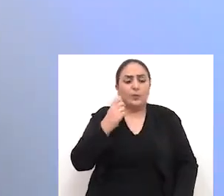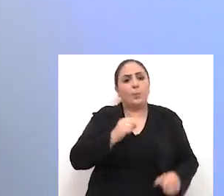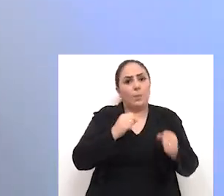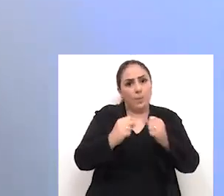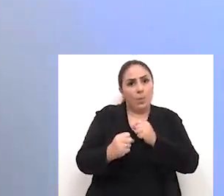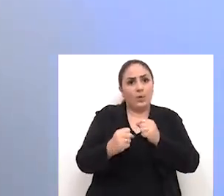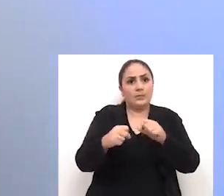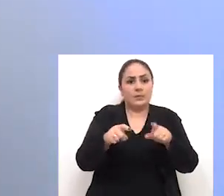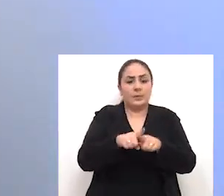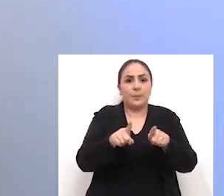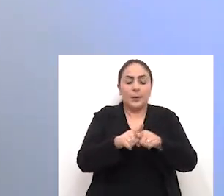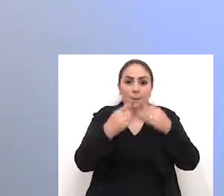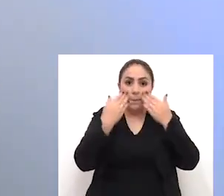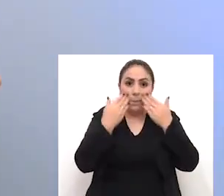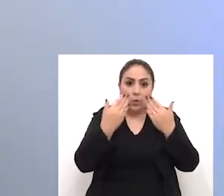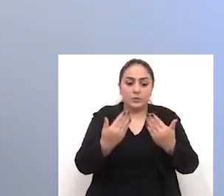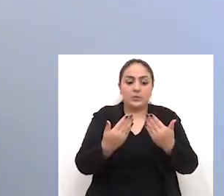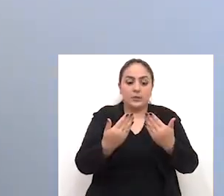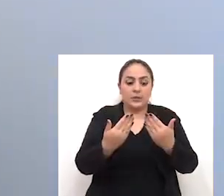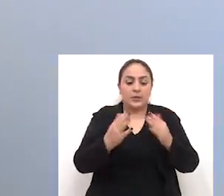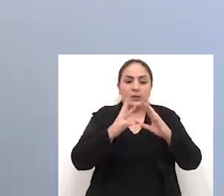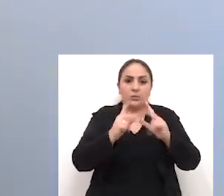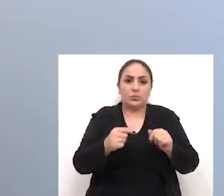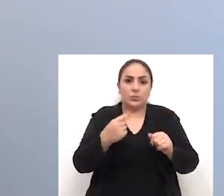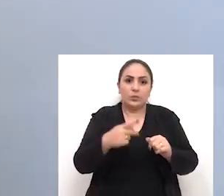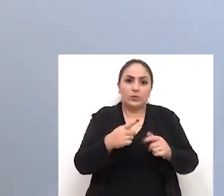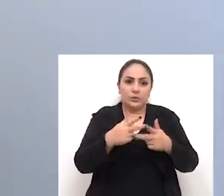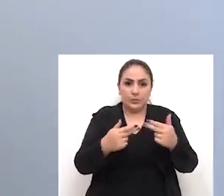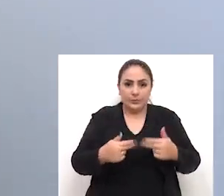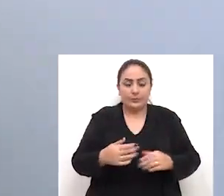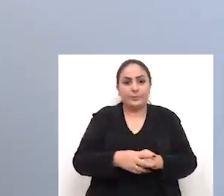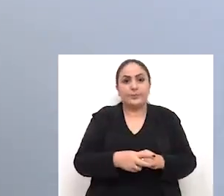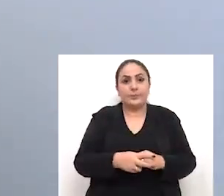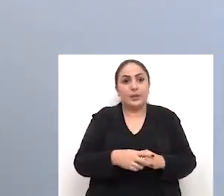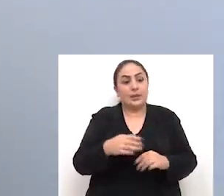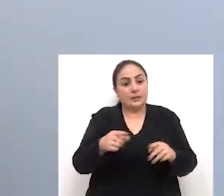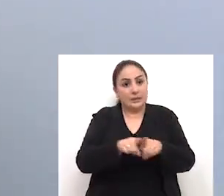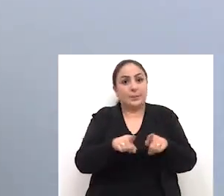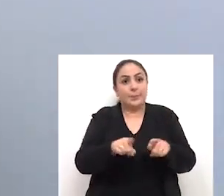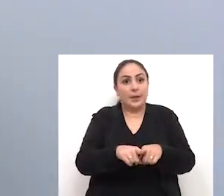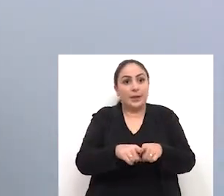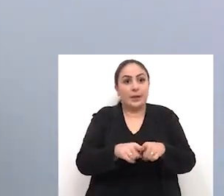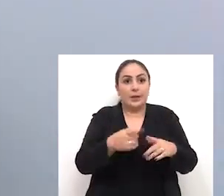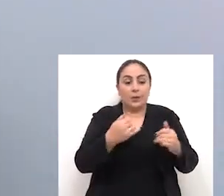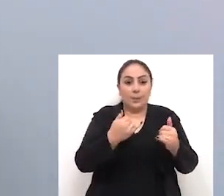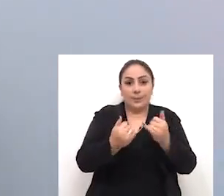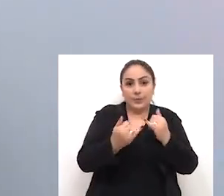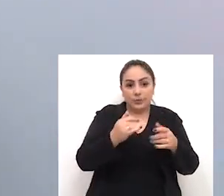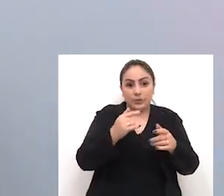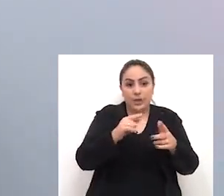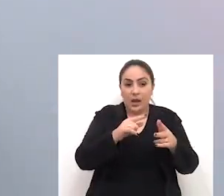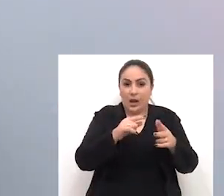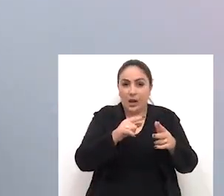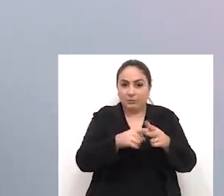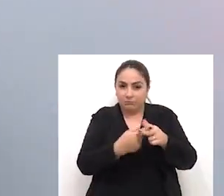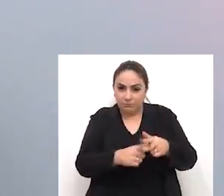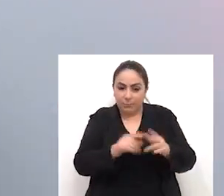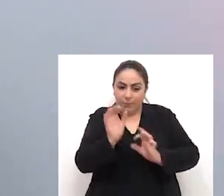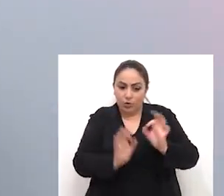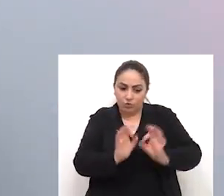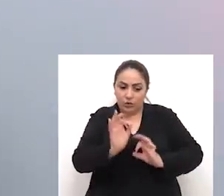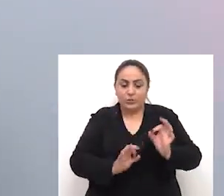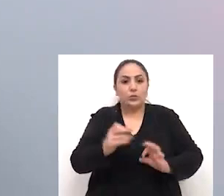possam apresentar as suas considerações. E, em termos de ajustes no projeto,